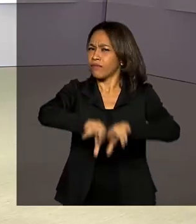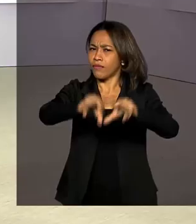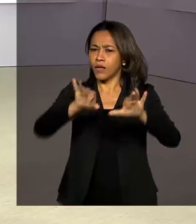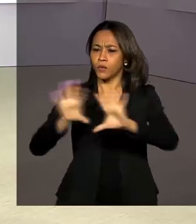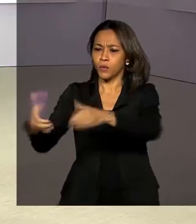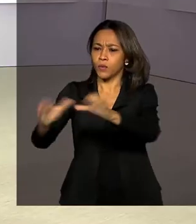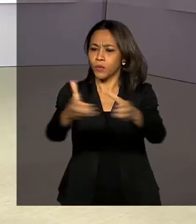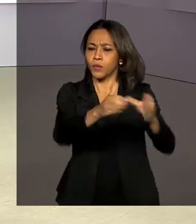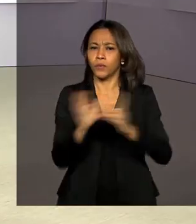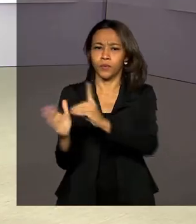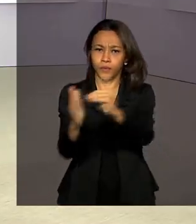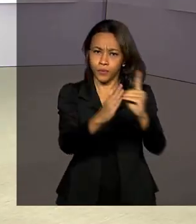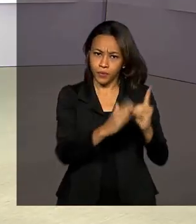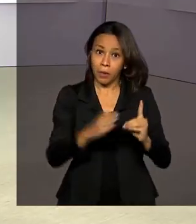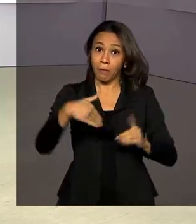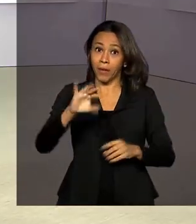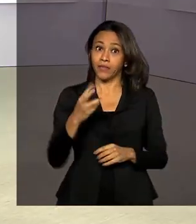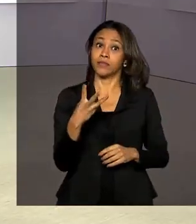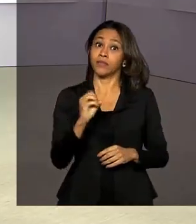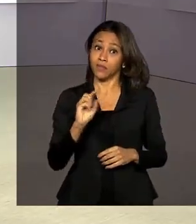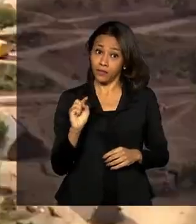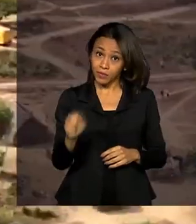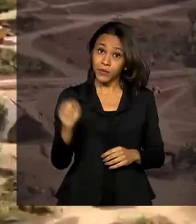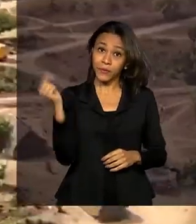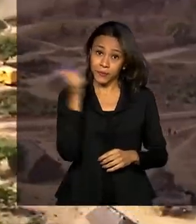30 mil indígenas foram beneficiados.